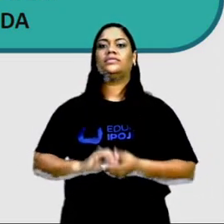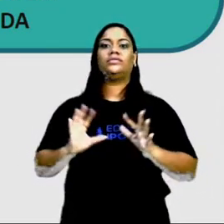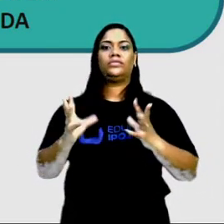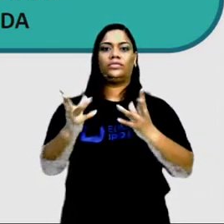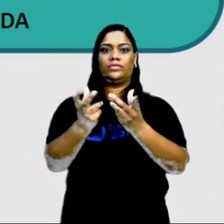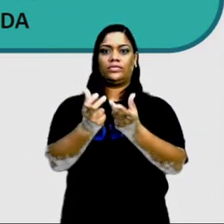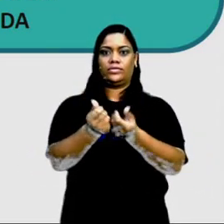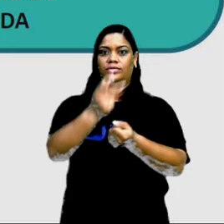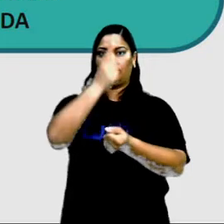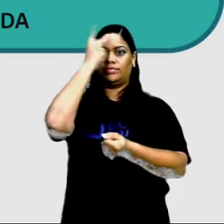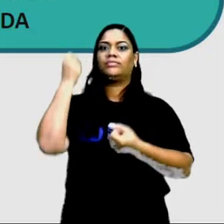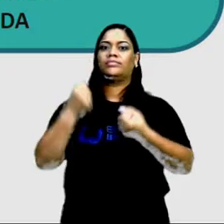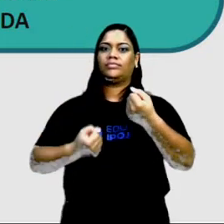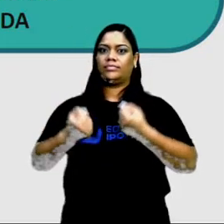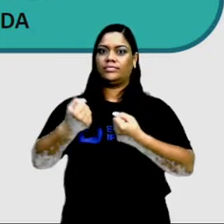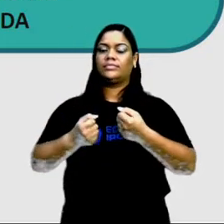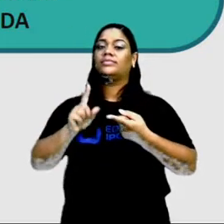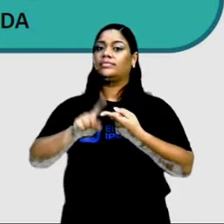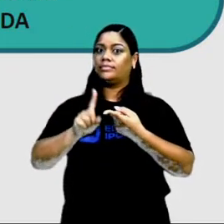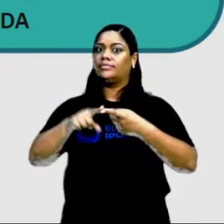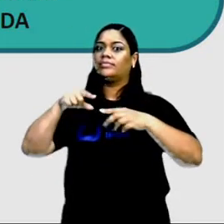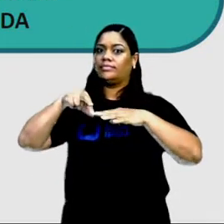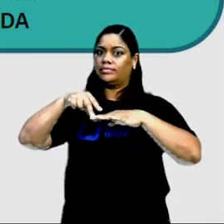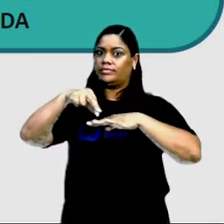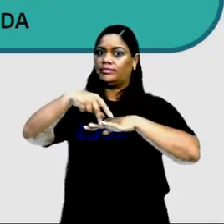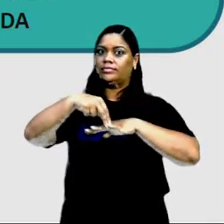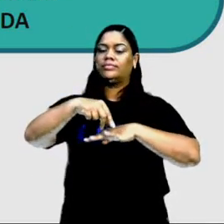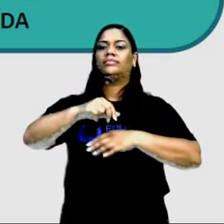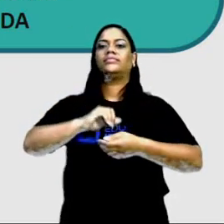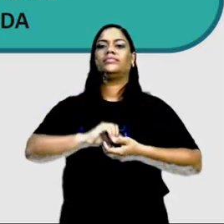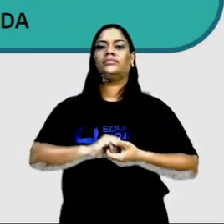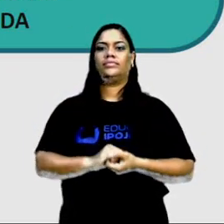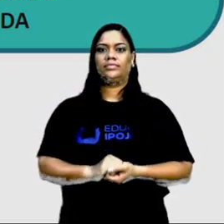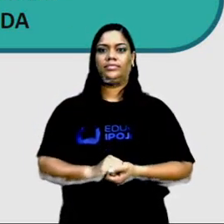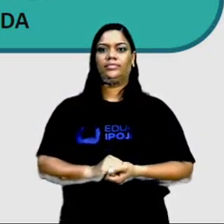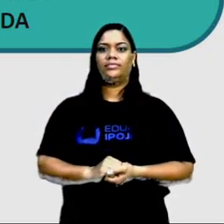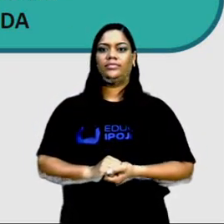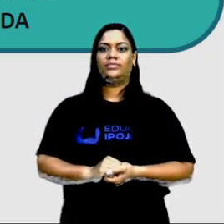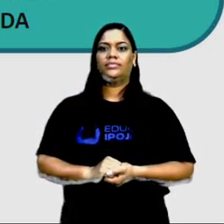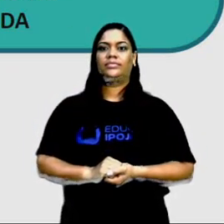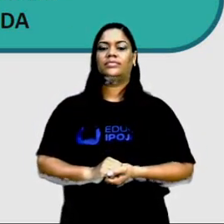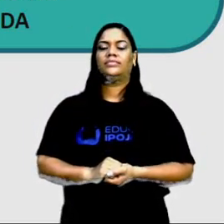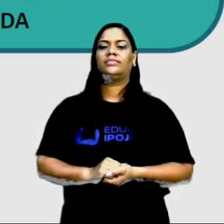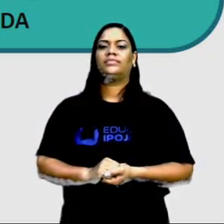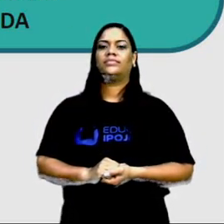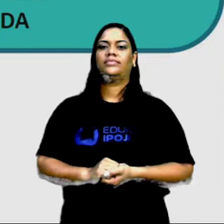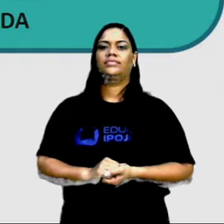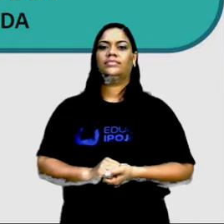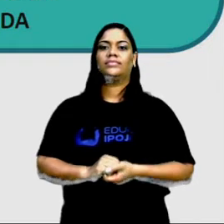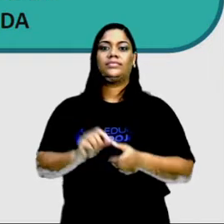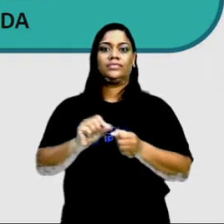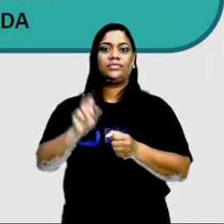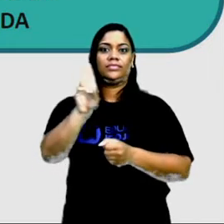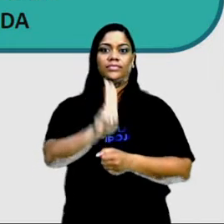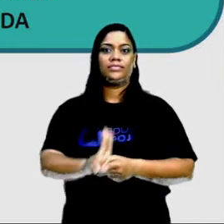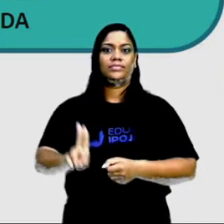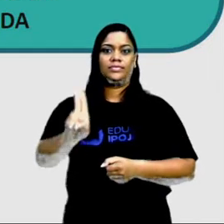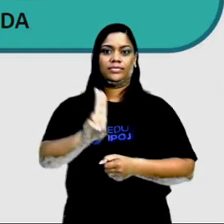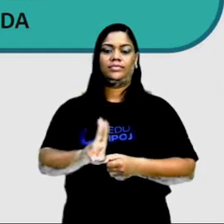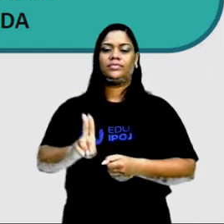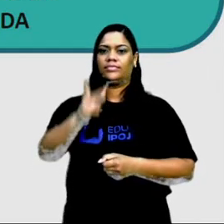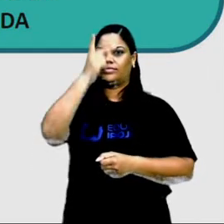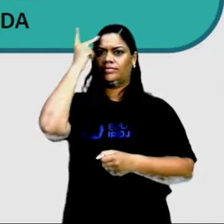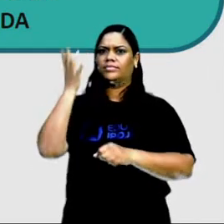Todos os motoristas e pedestres. E os elementos aí que são persuasivos, aqueles que foram utilizados para